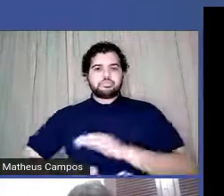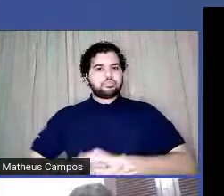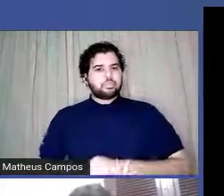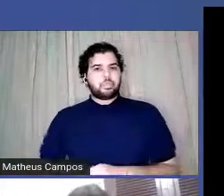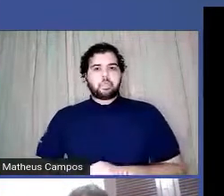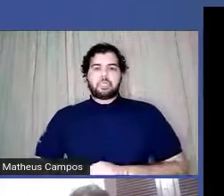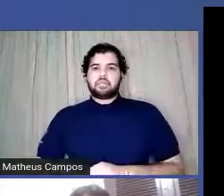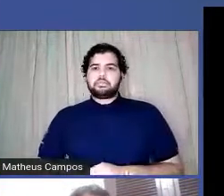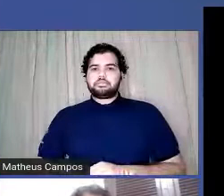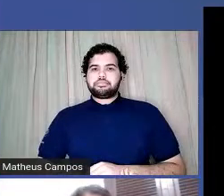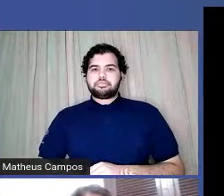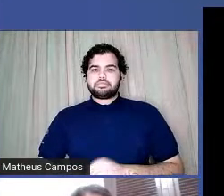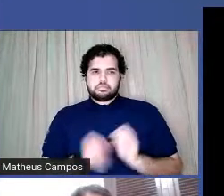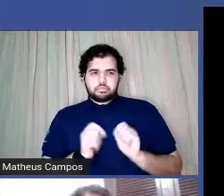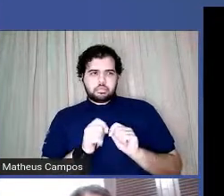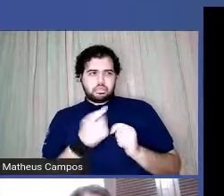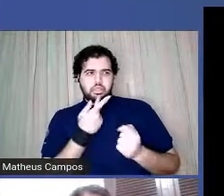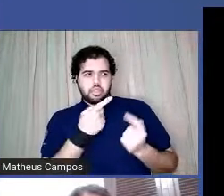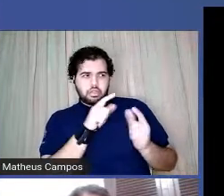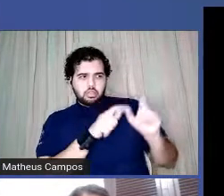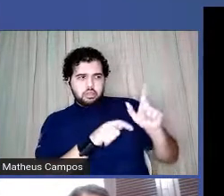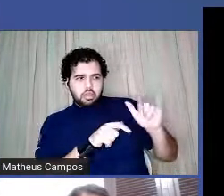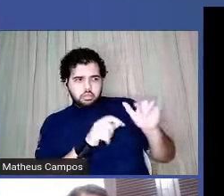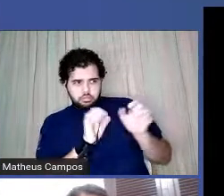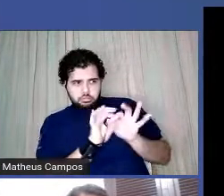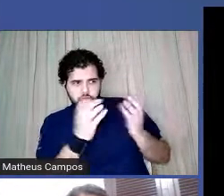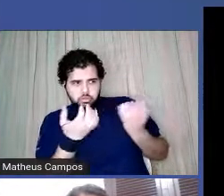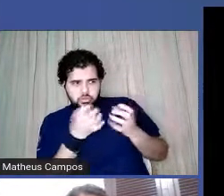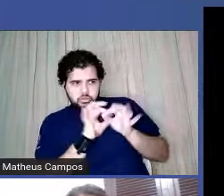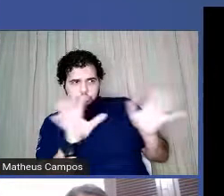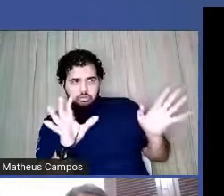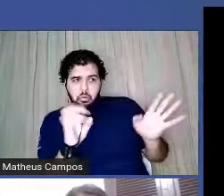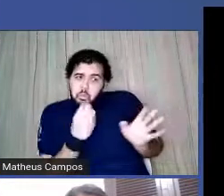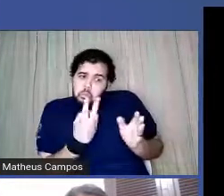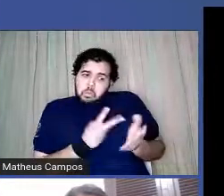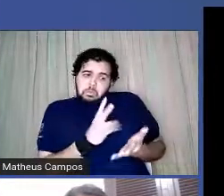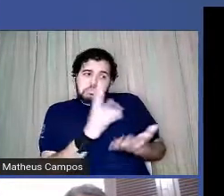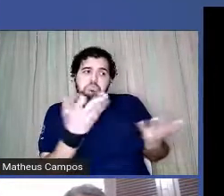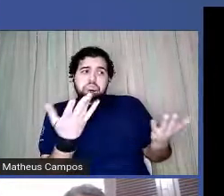Quer fazer esse início, Laís? Ou eu continuo?